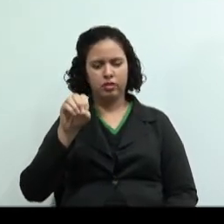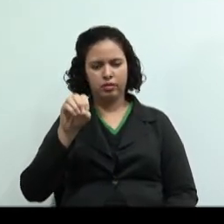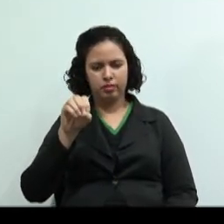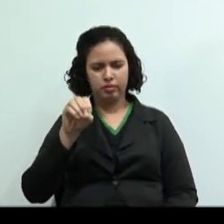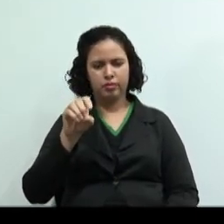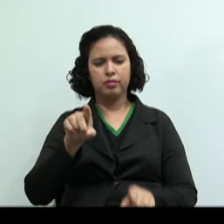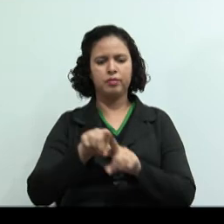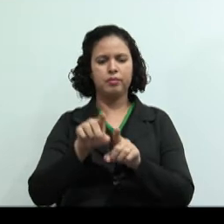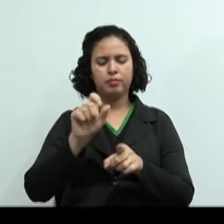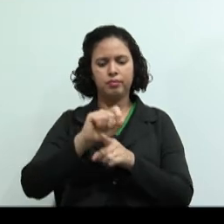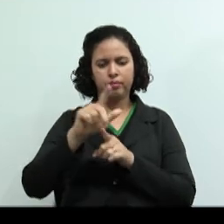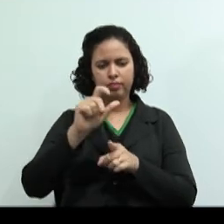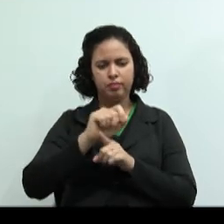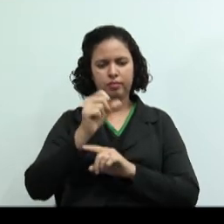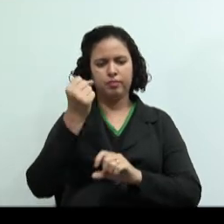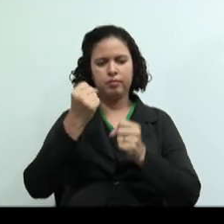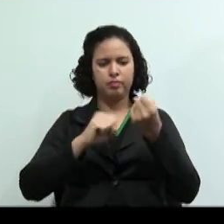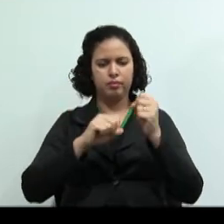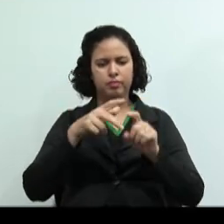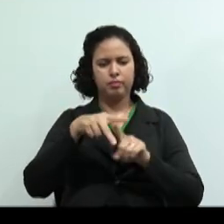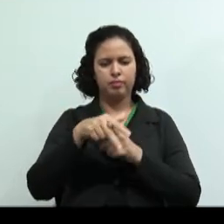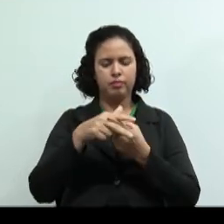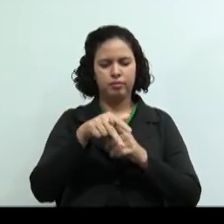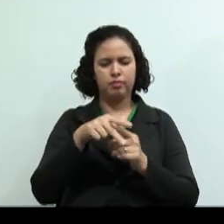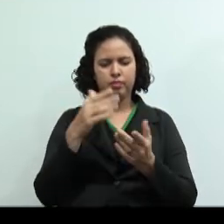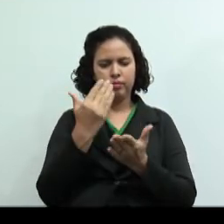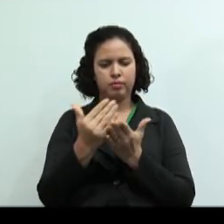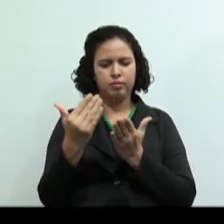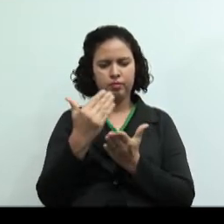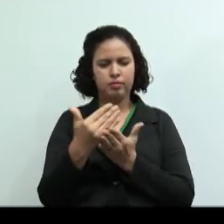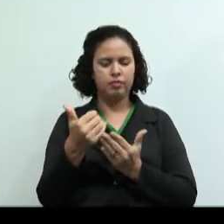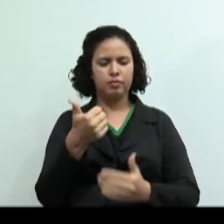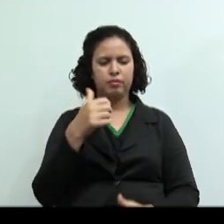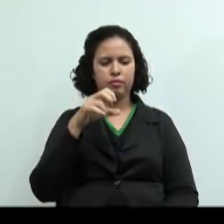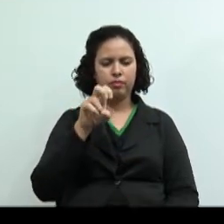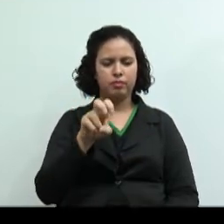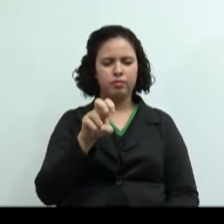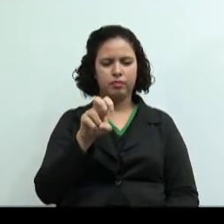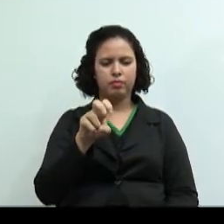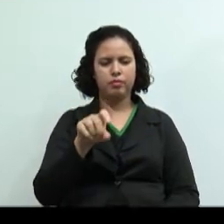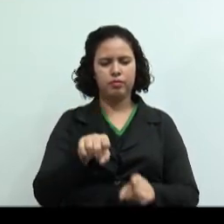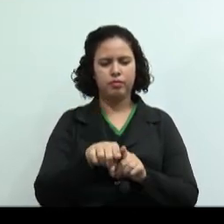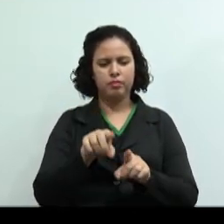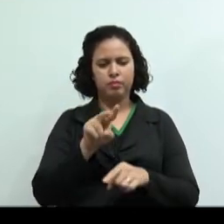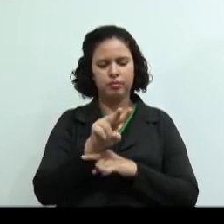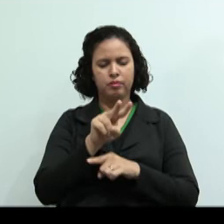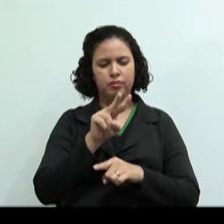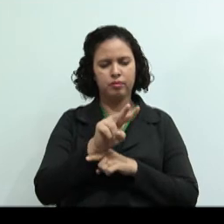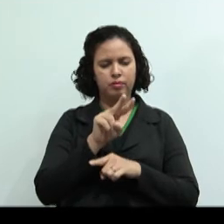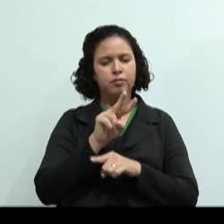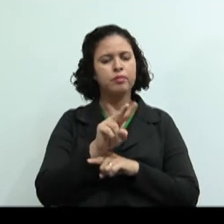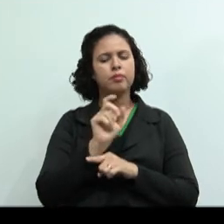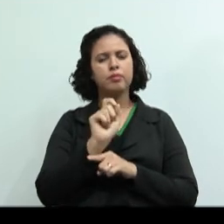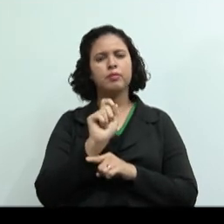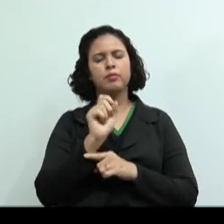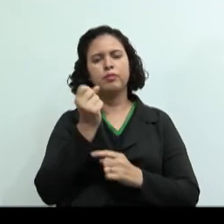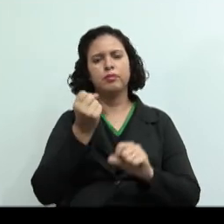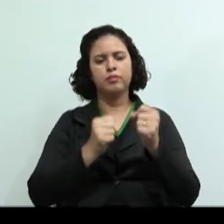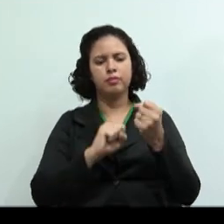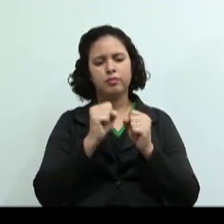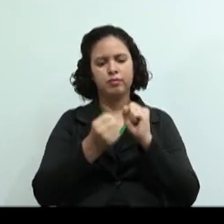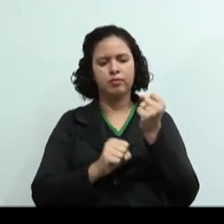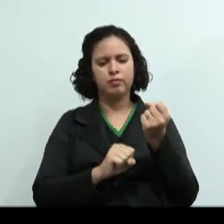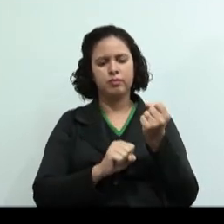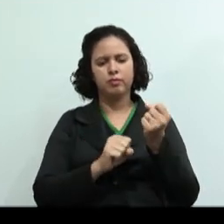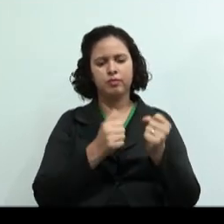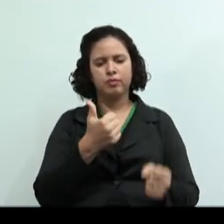Manutenção de equipamentos de fábrica, R$ mil. Gastos com supervisores de fábrica, R$.500. E seguro de fábrica, R